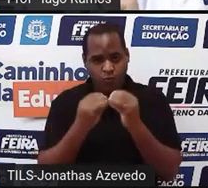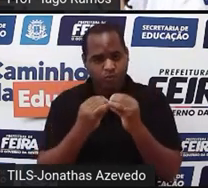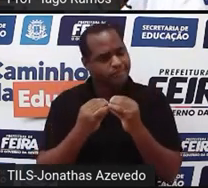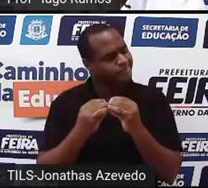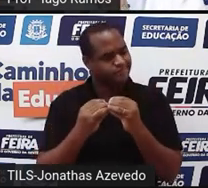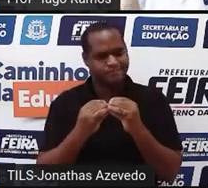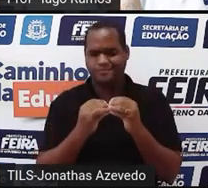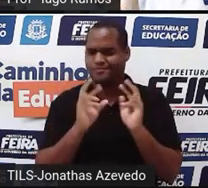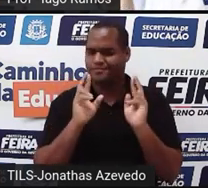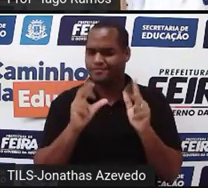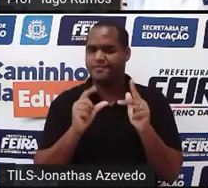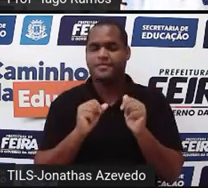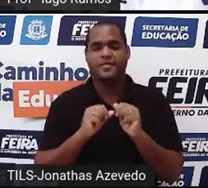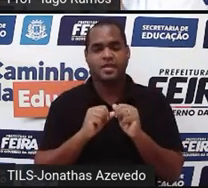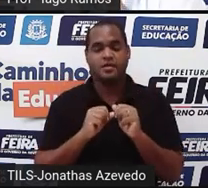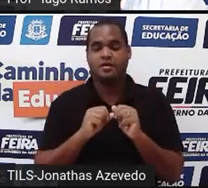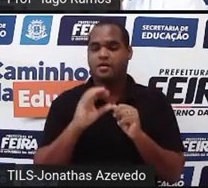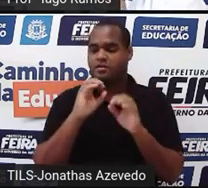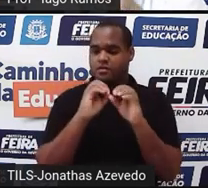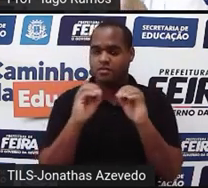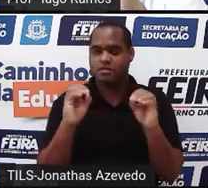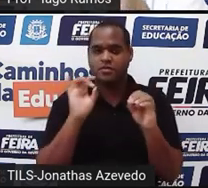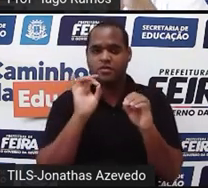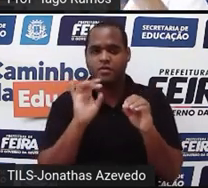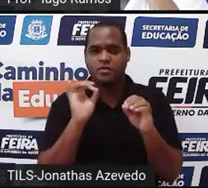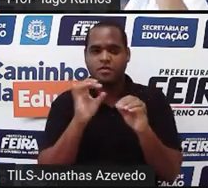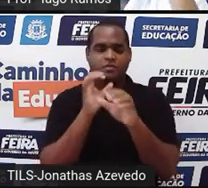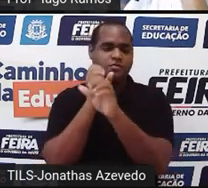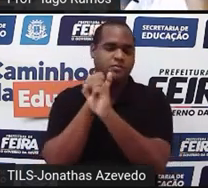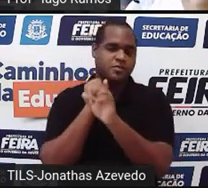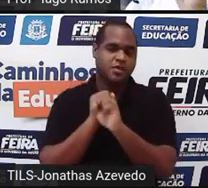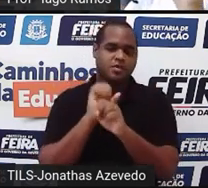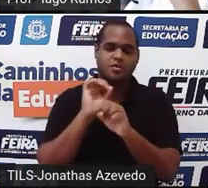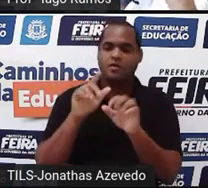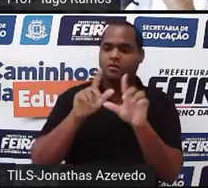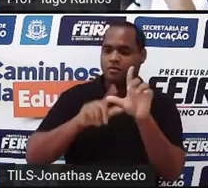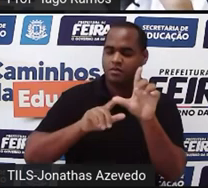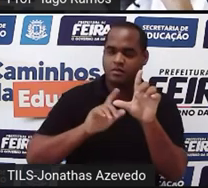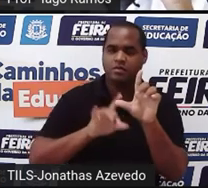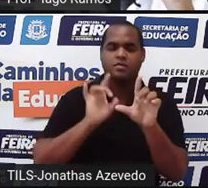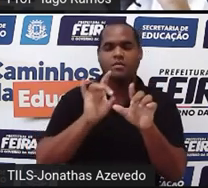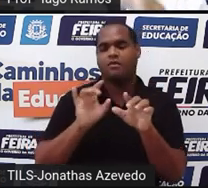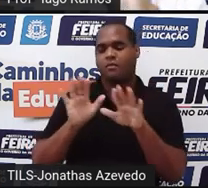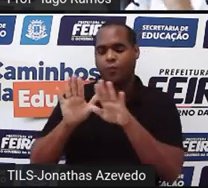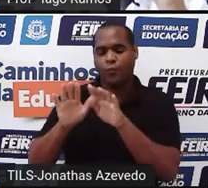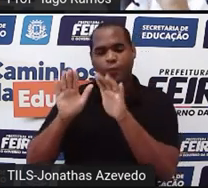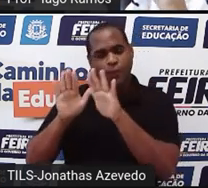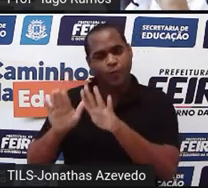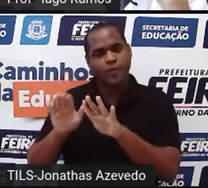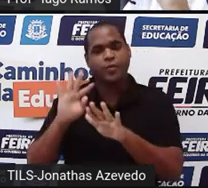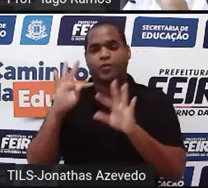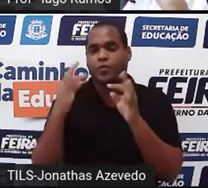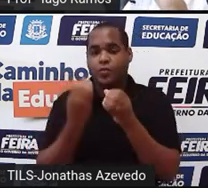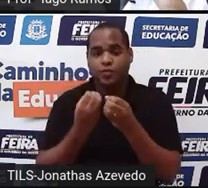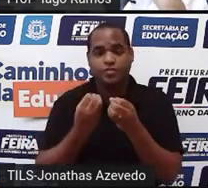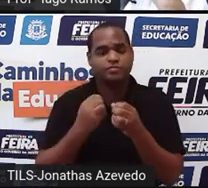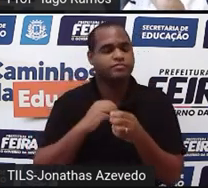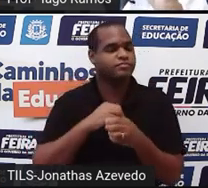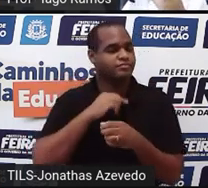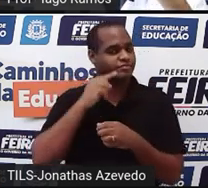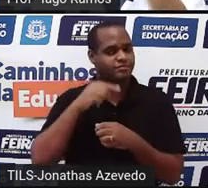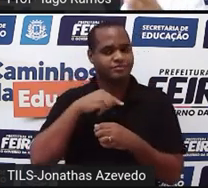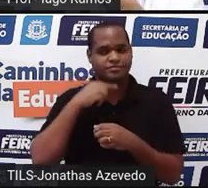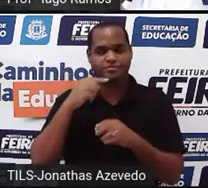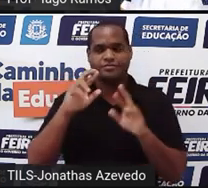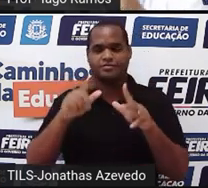tá bom? Aqui zerou apenas a parte que tem as letras. Não zerou tudo, tá?